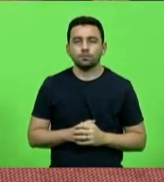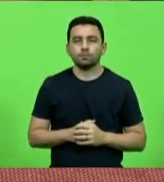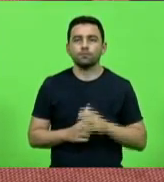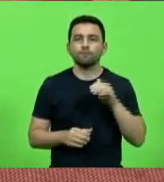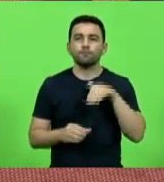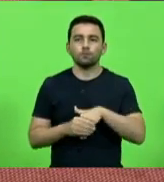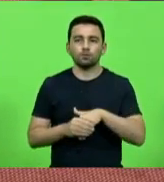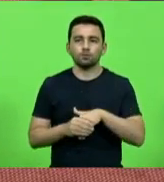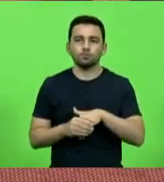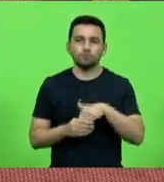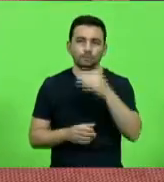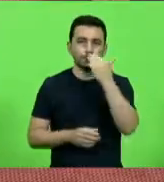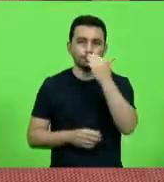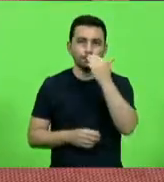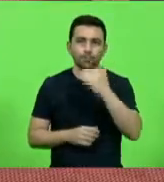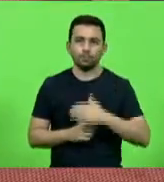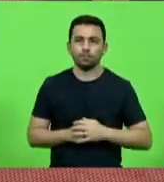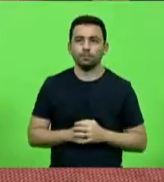Sérgio Mota?